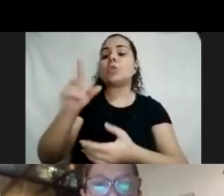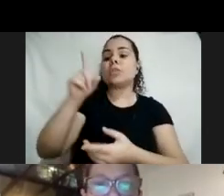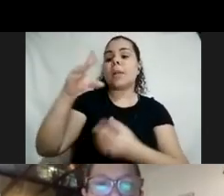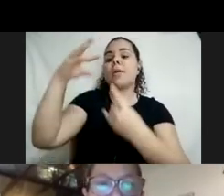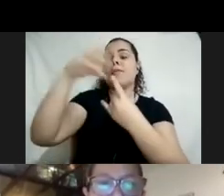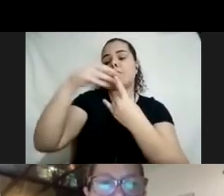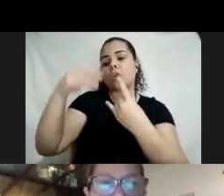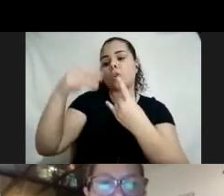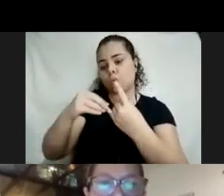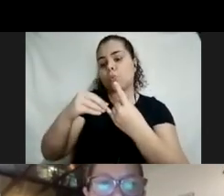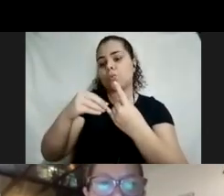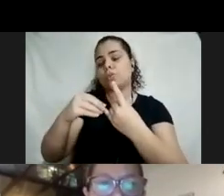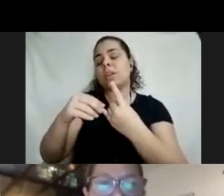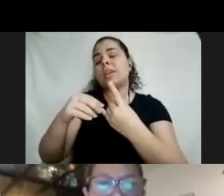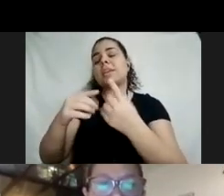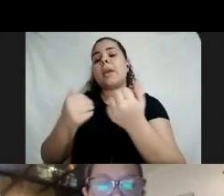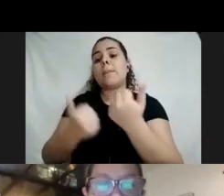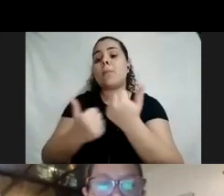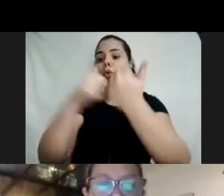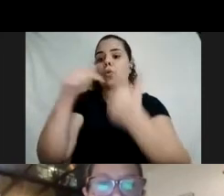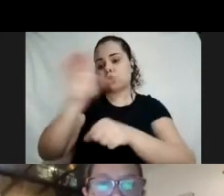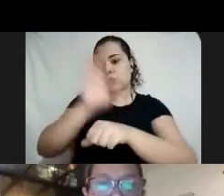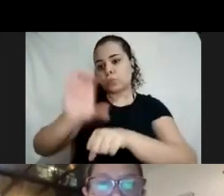viabilizou que o curso acontecesse, né?